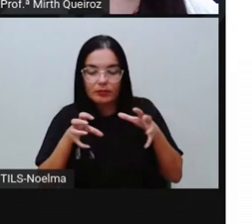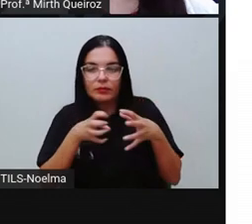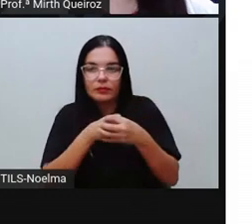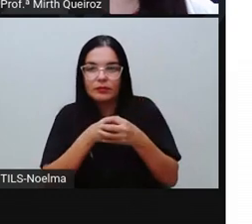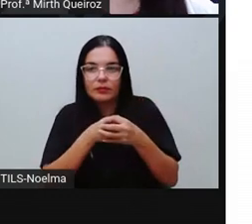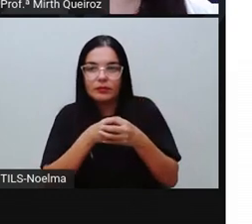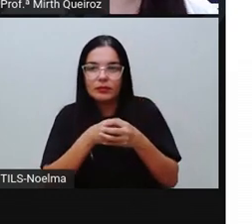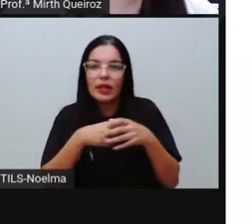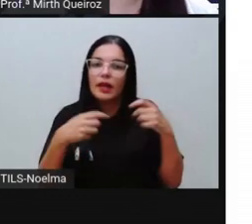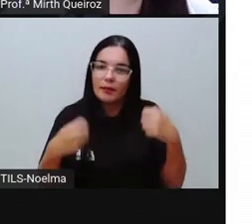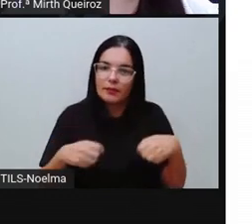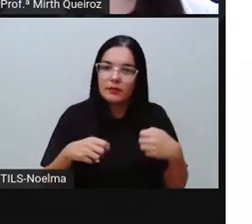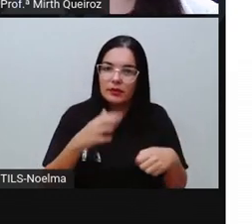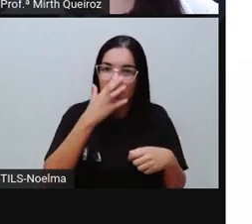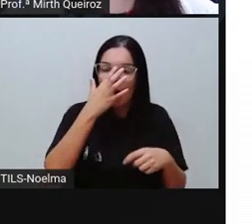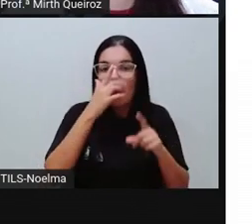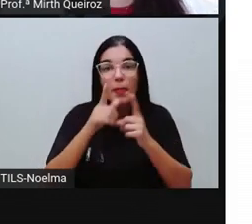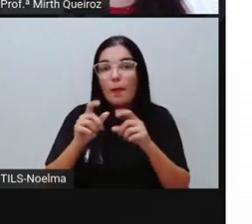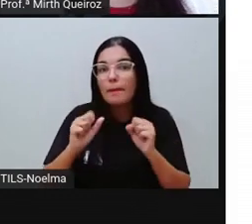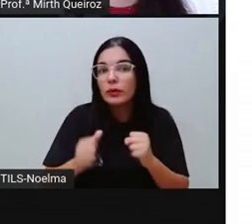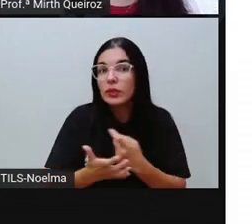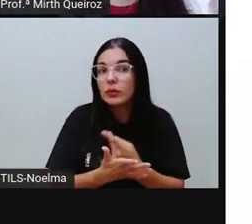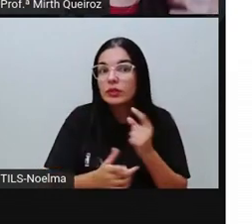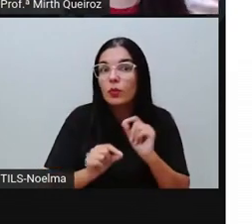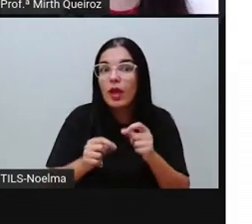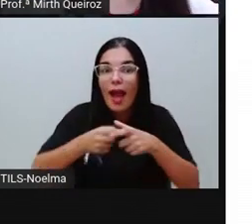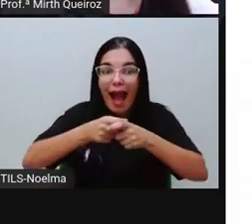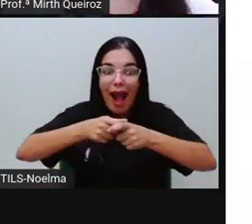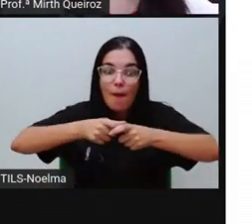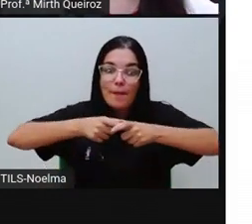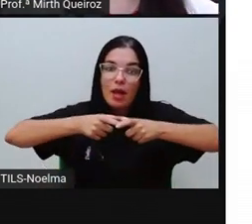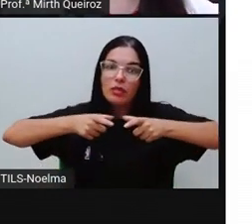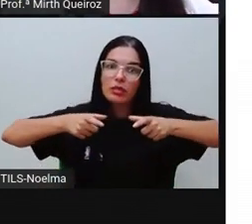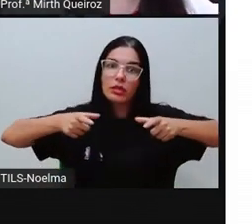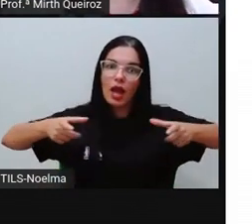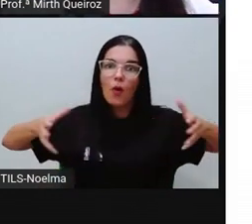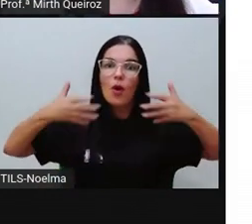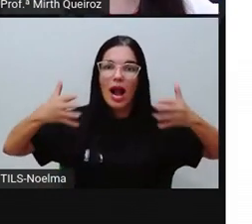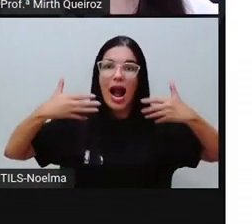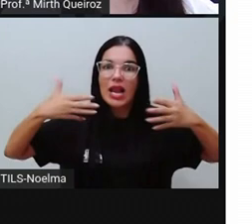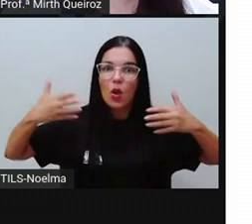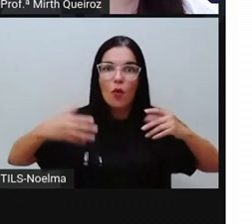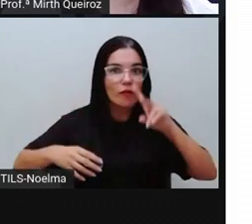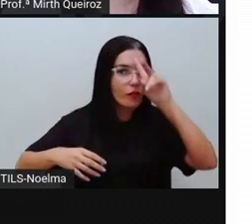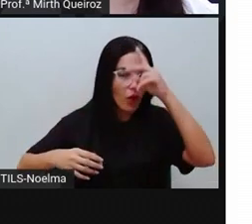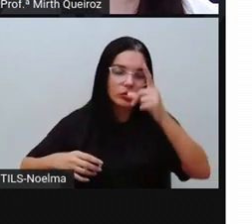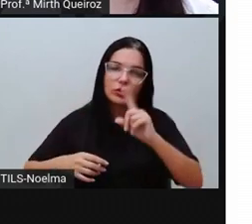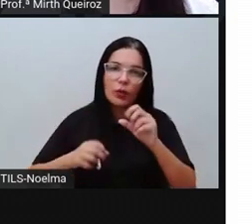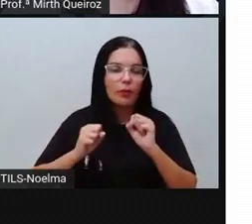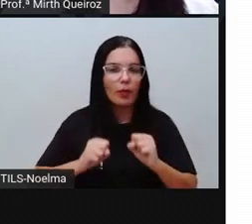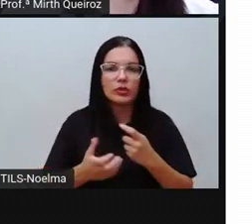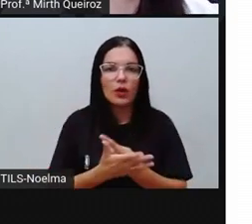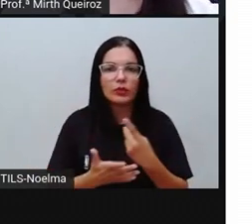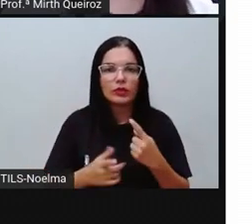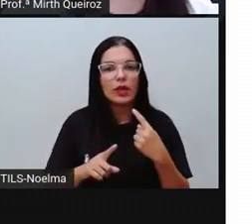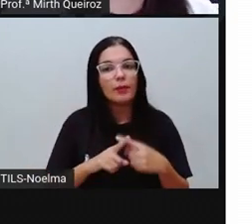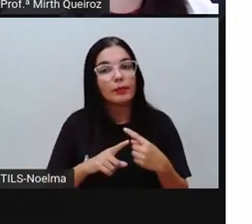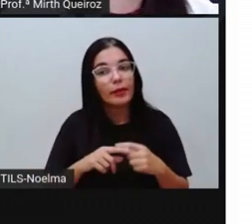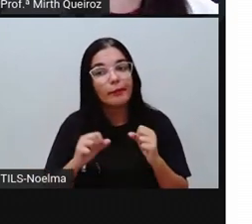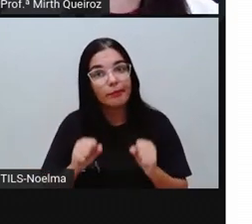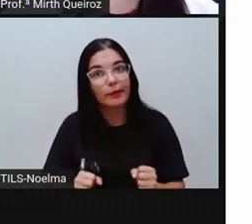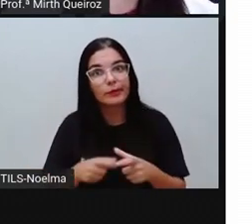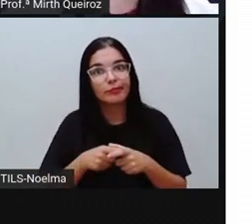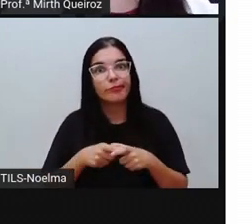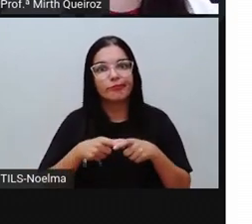é importante, ele é necessário. O que não pode acontecer é aumentar esse efeito estufa. E esse efeito estufa, ele pode aumentar aí